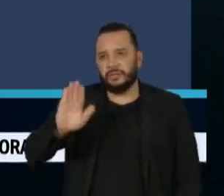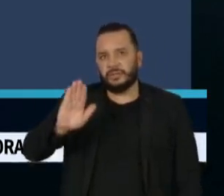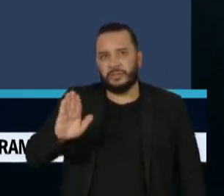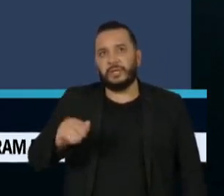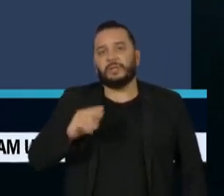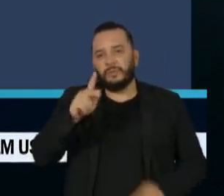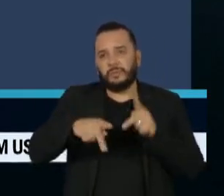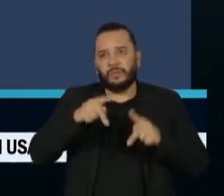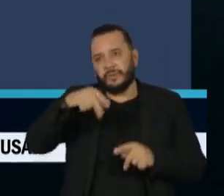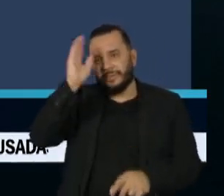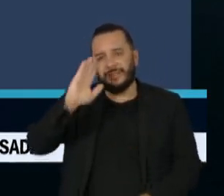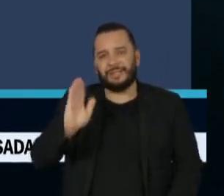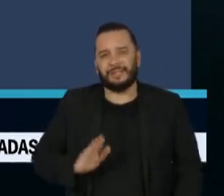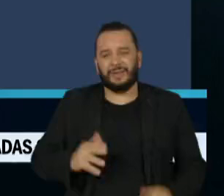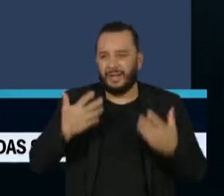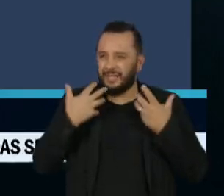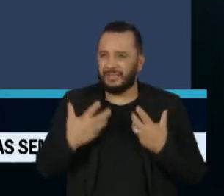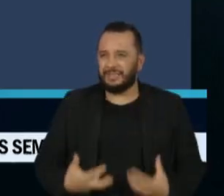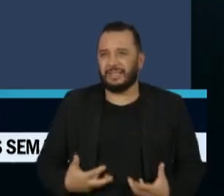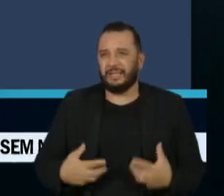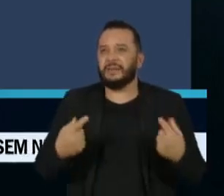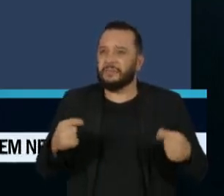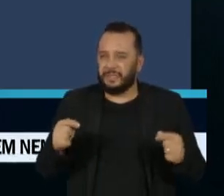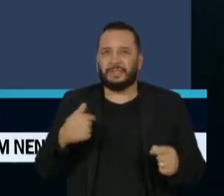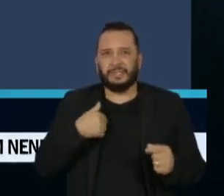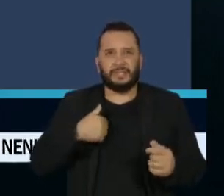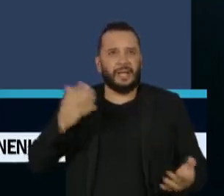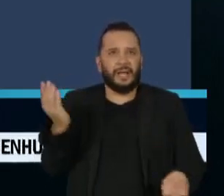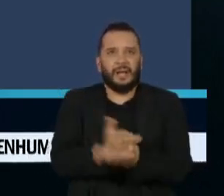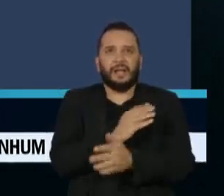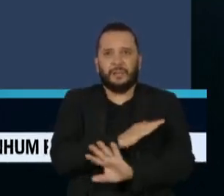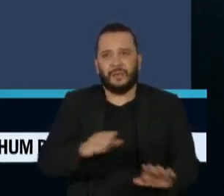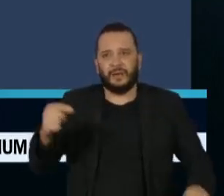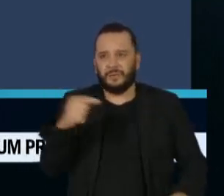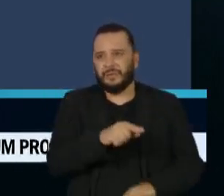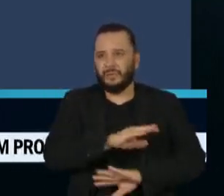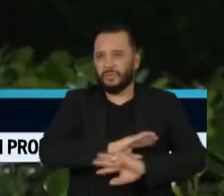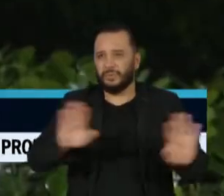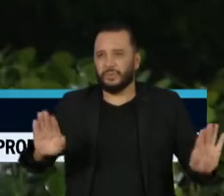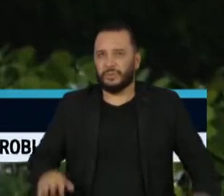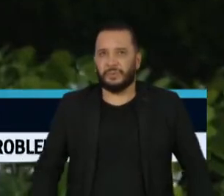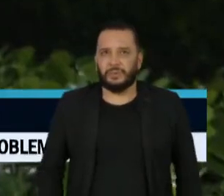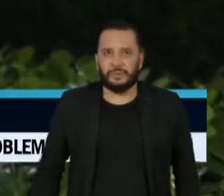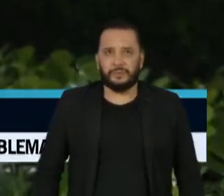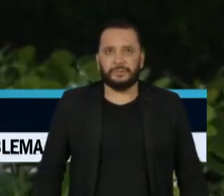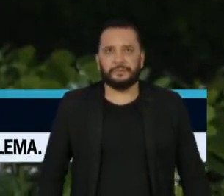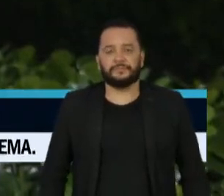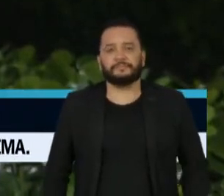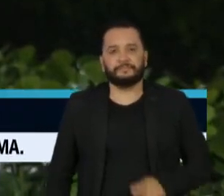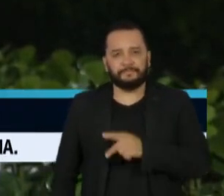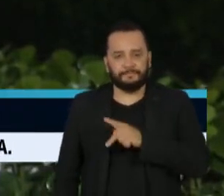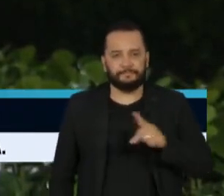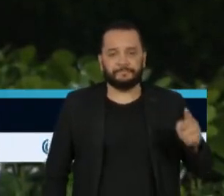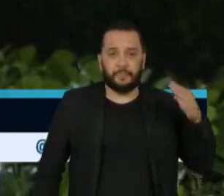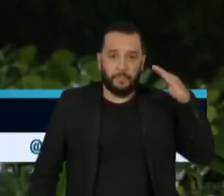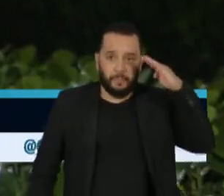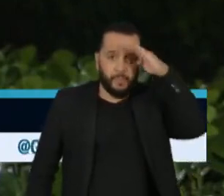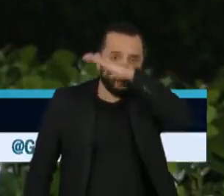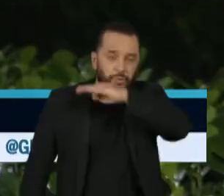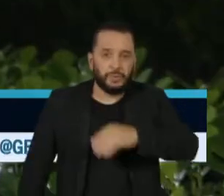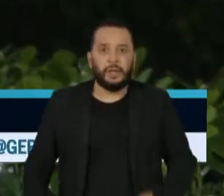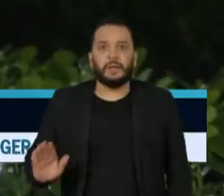cansado de politiqueiro e está na hora de darmos um basta nisso, escreveu Marçal. O presidente Jair Bolsonaro,